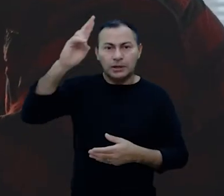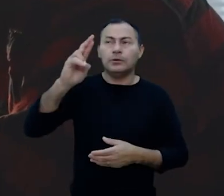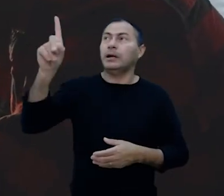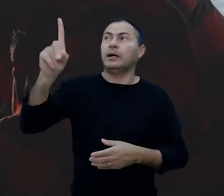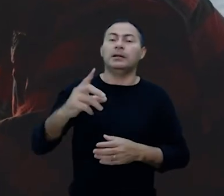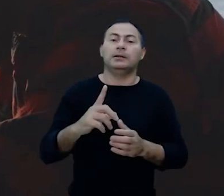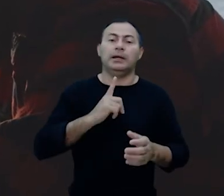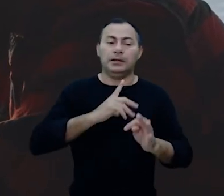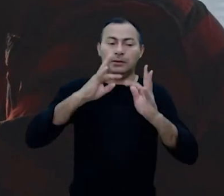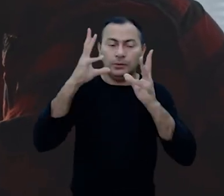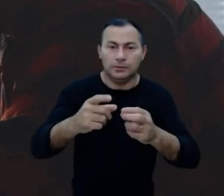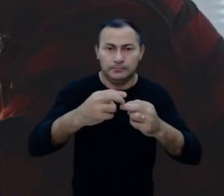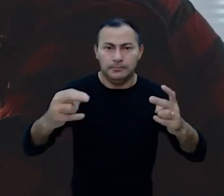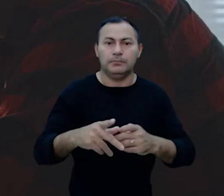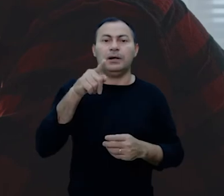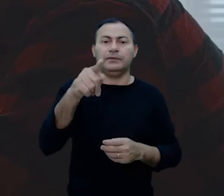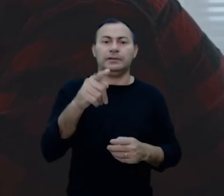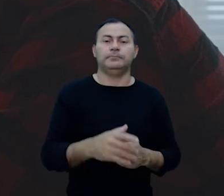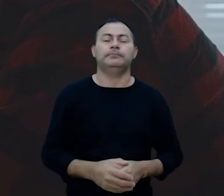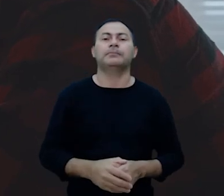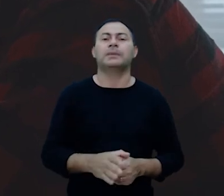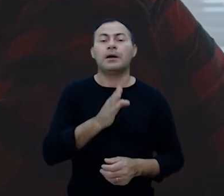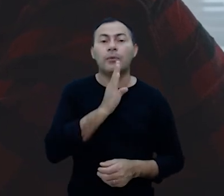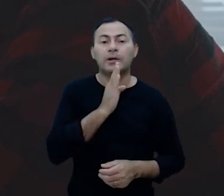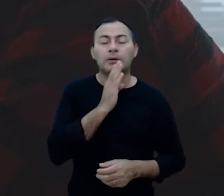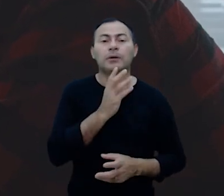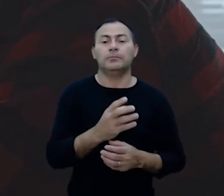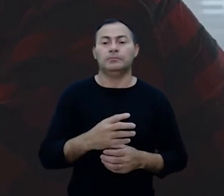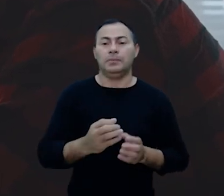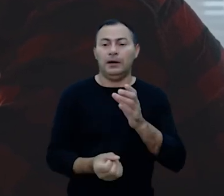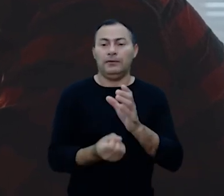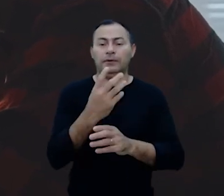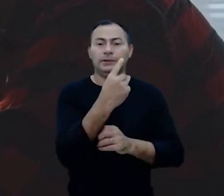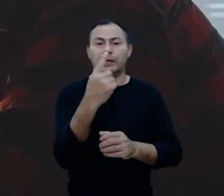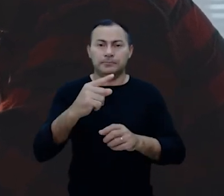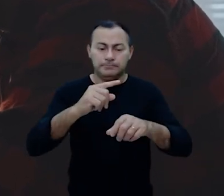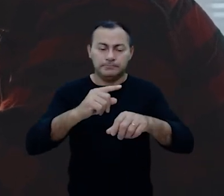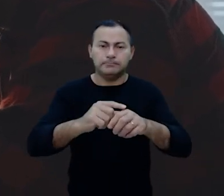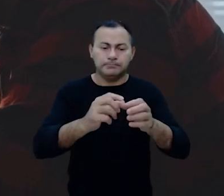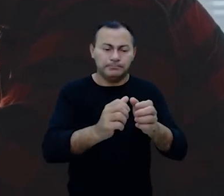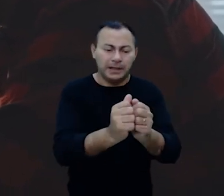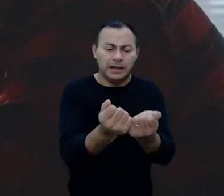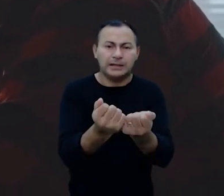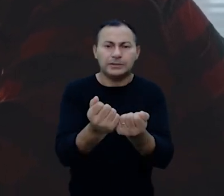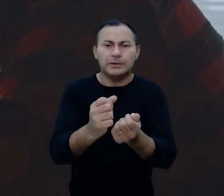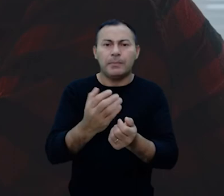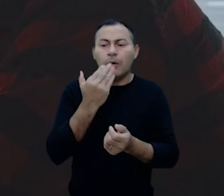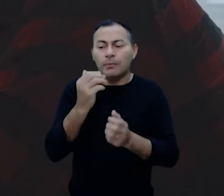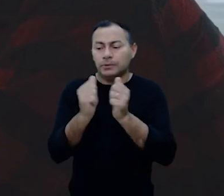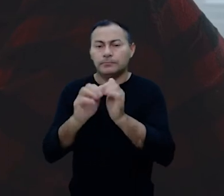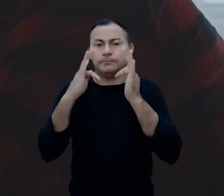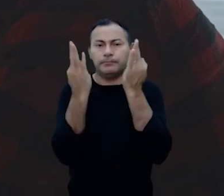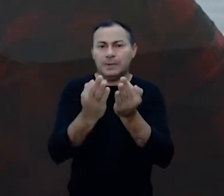agradeça ao Senhor por ele prover todas as coisas para você reconheça-o como a fonte de cada pedaço de pão que você